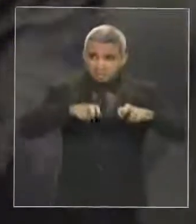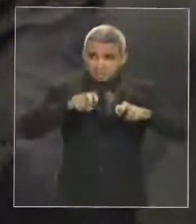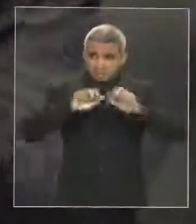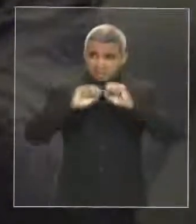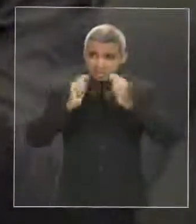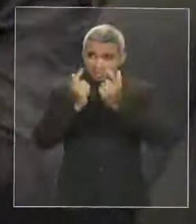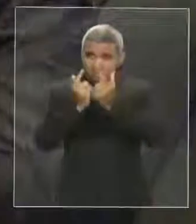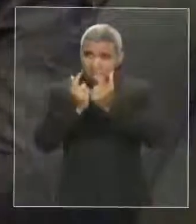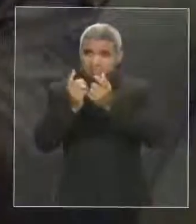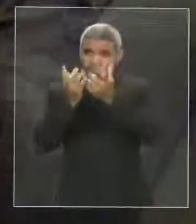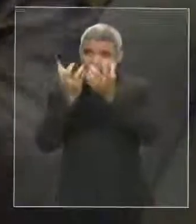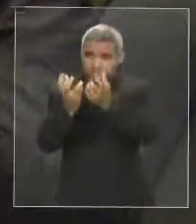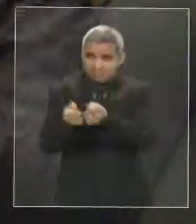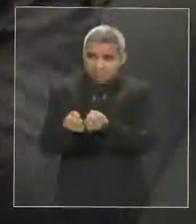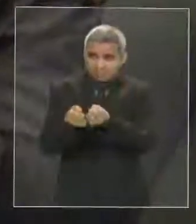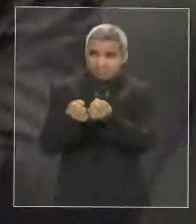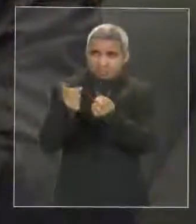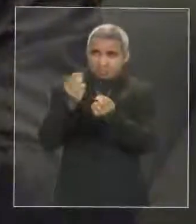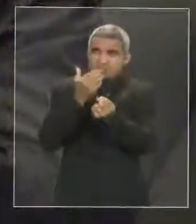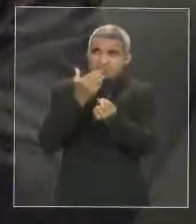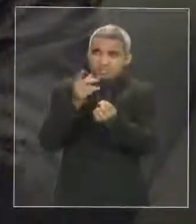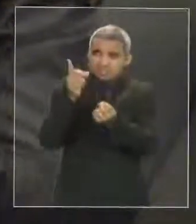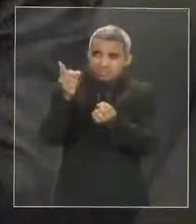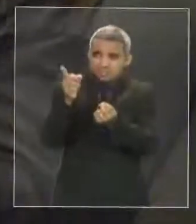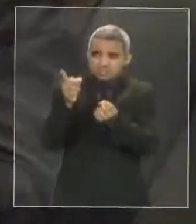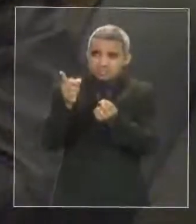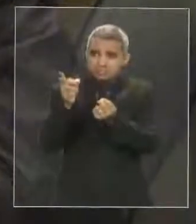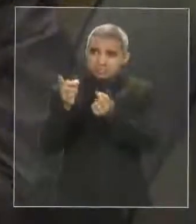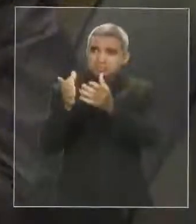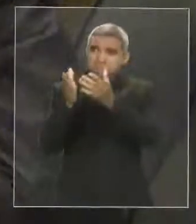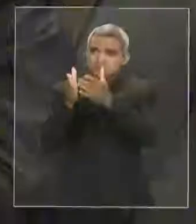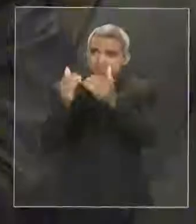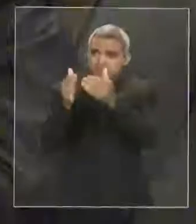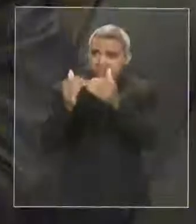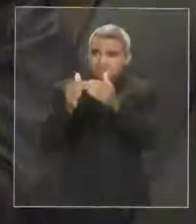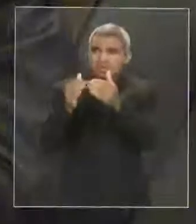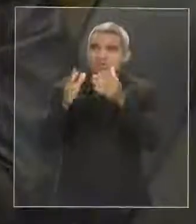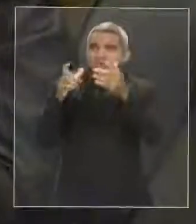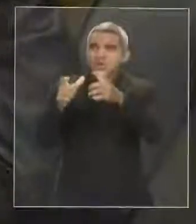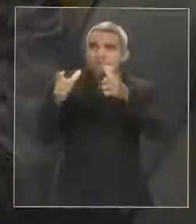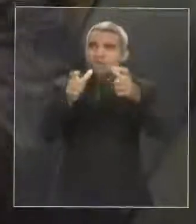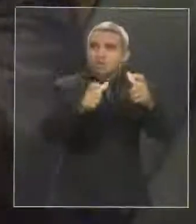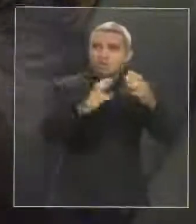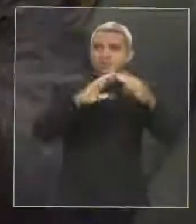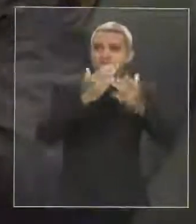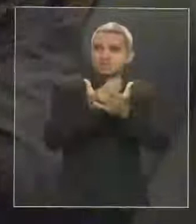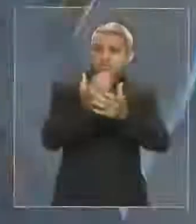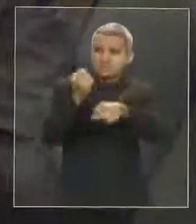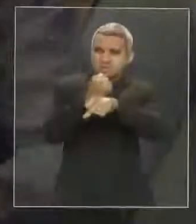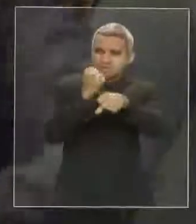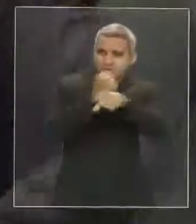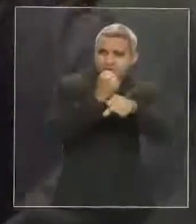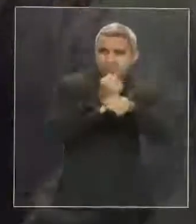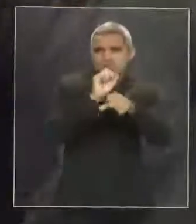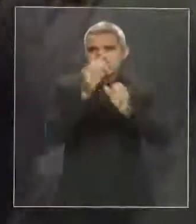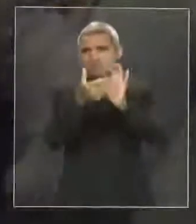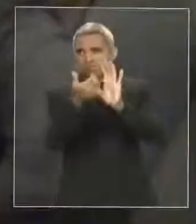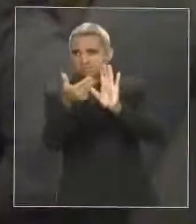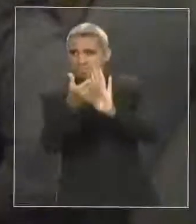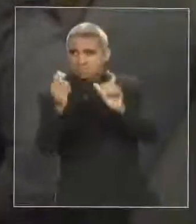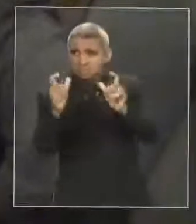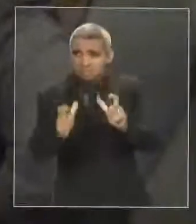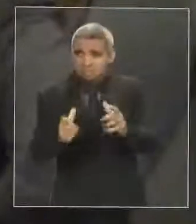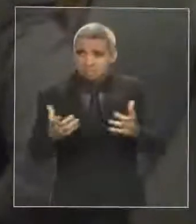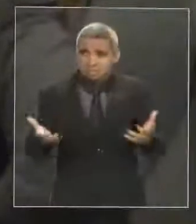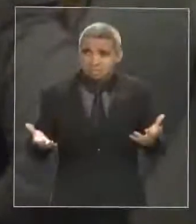aprove um pedido de endereço de escola. E, ainda assim, há possibilidade